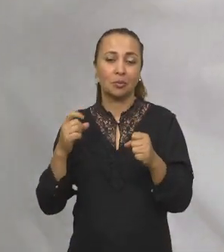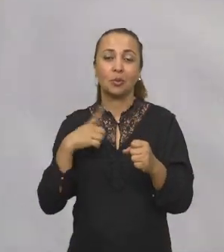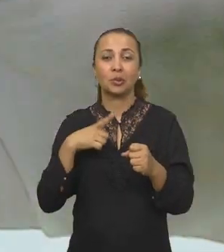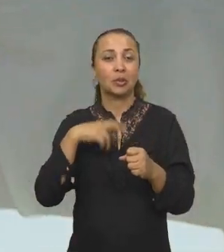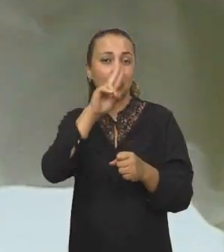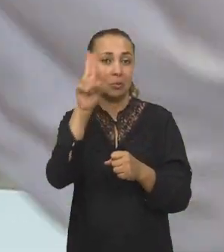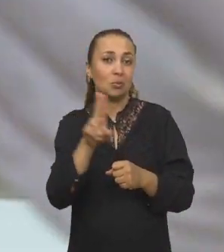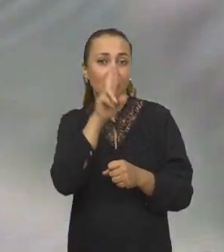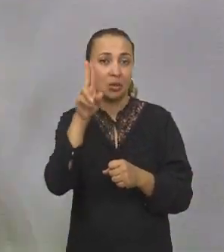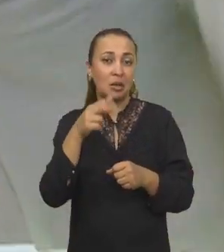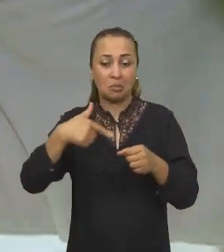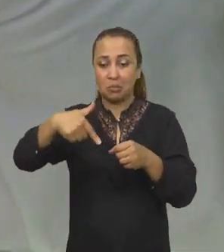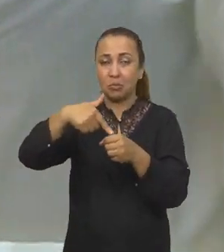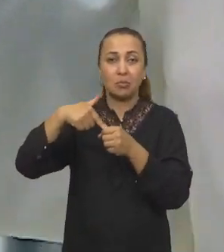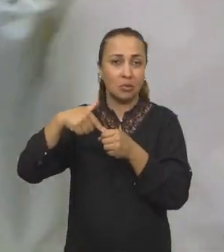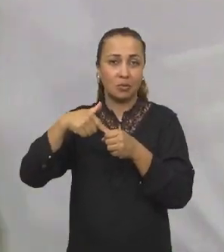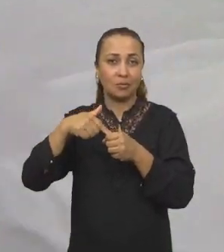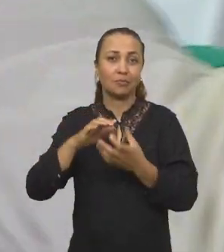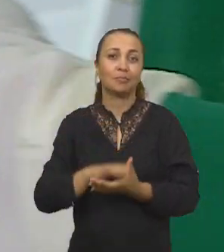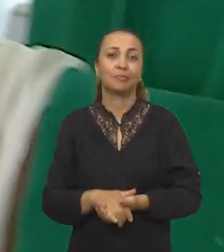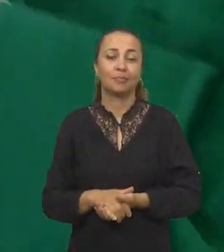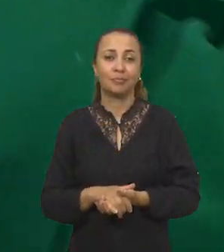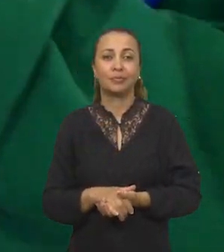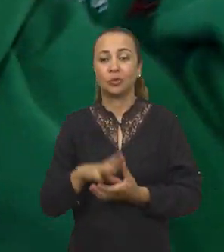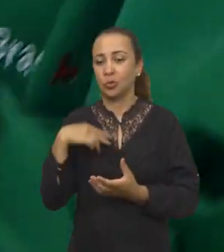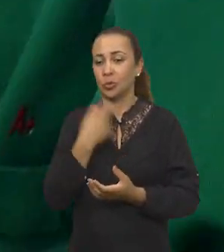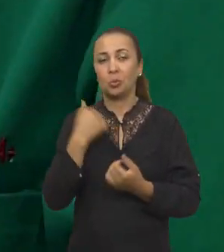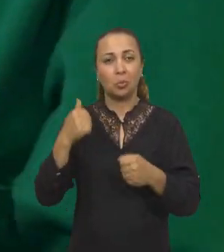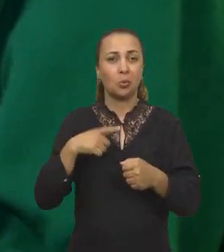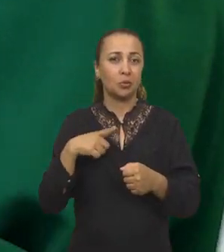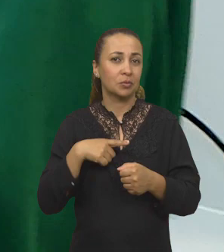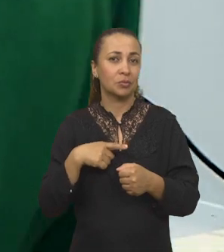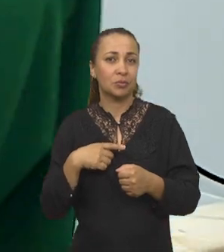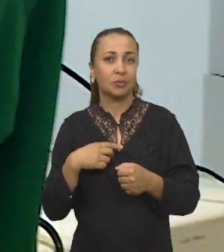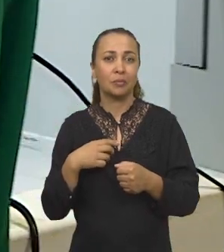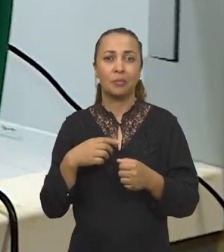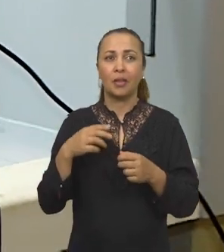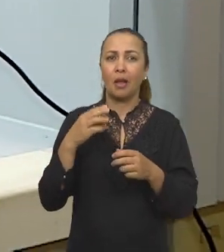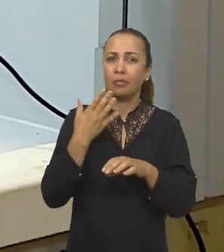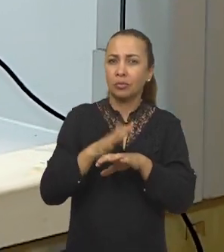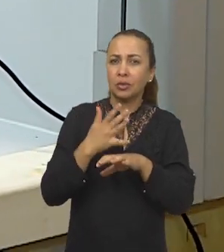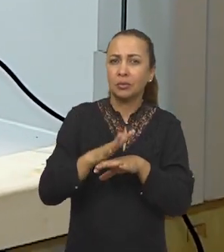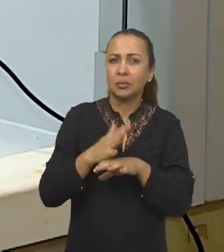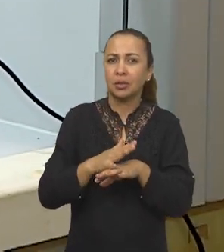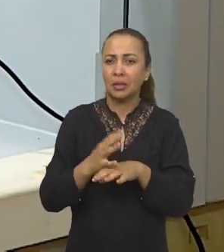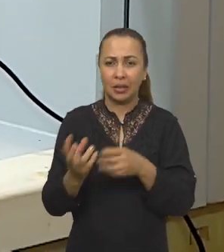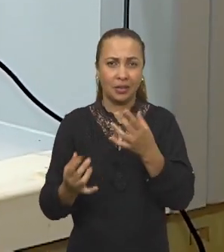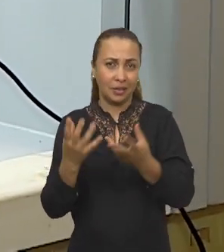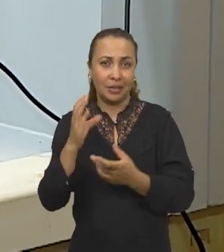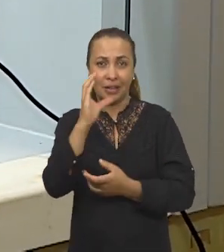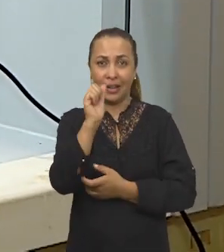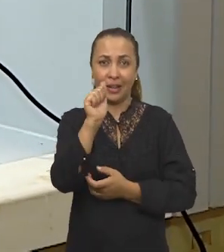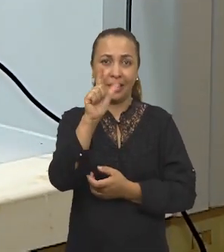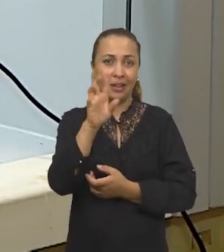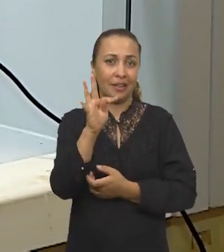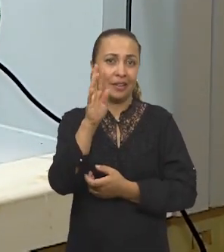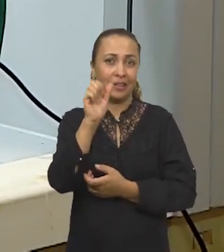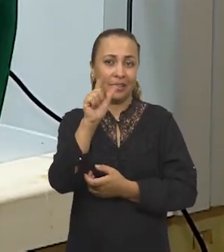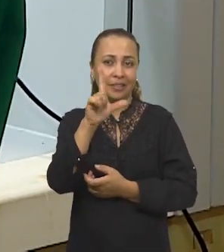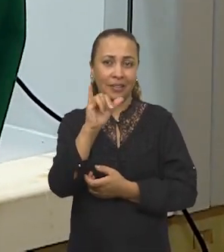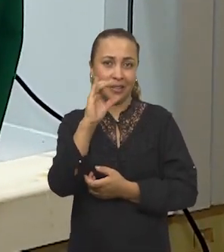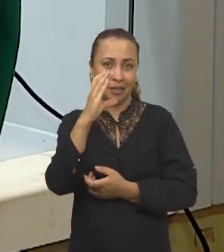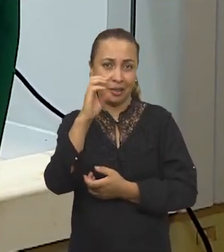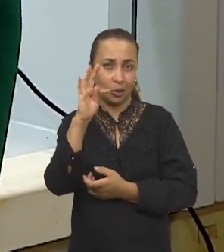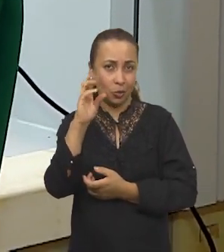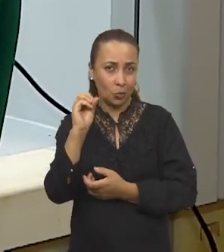de bioprodutos ou biocombustíveis a partir desse material, né? A gente pode submeter ele a um craqueamento térmico catalítico, a gente